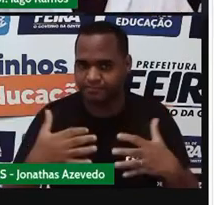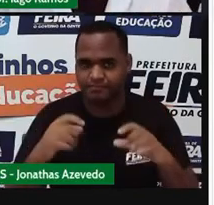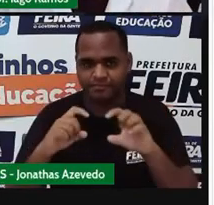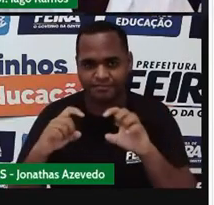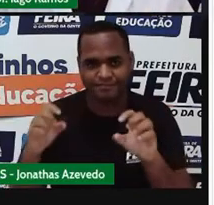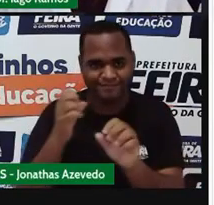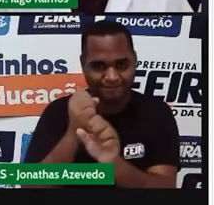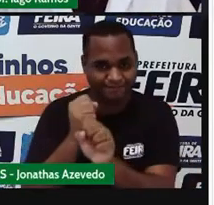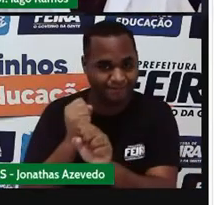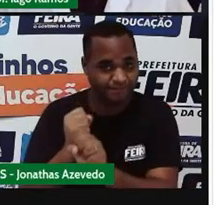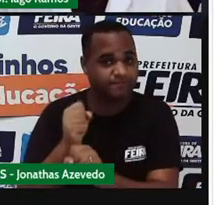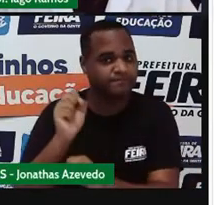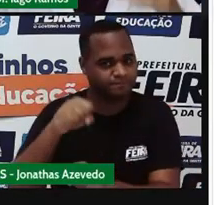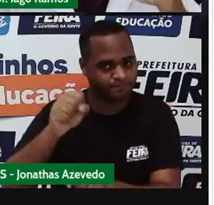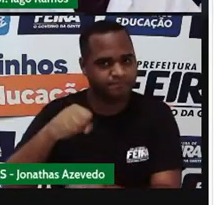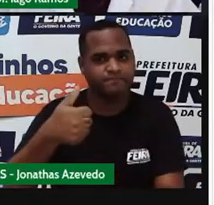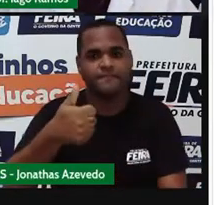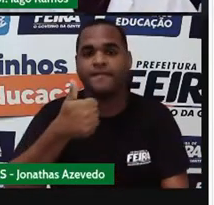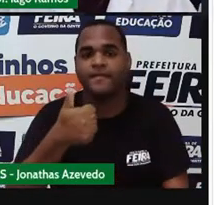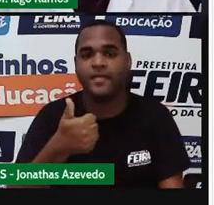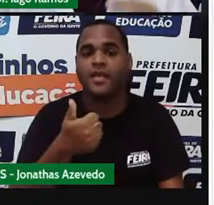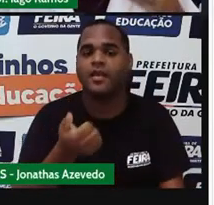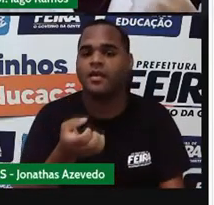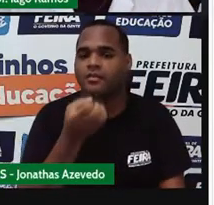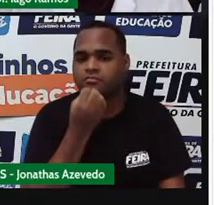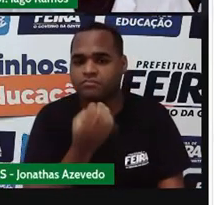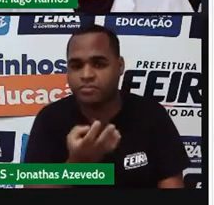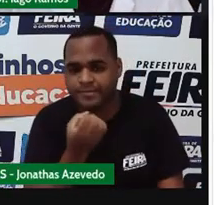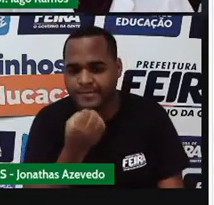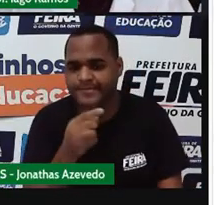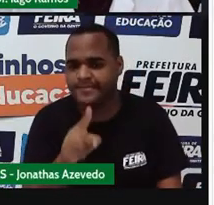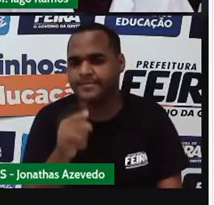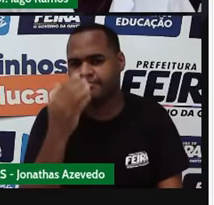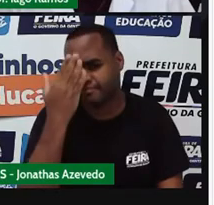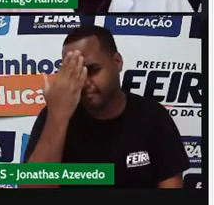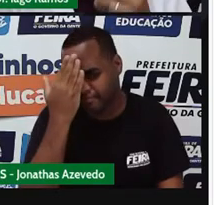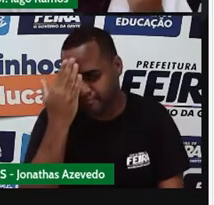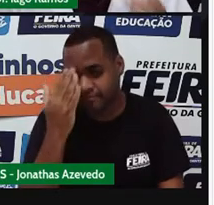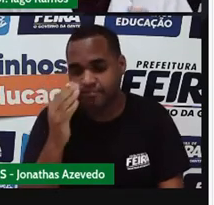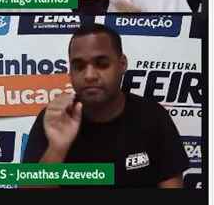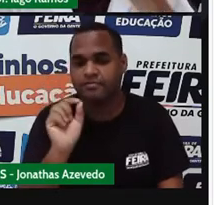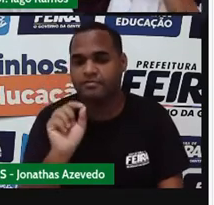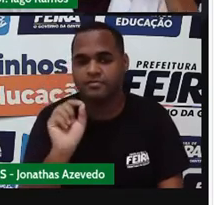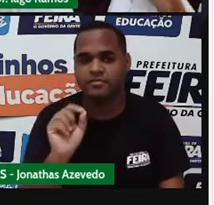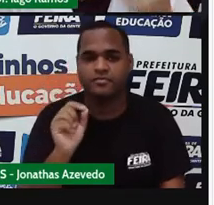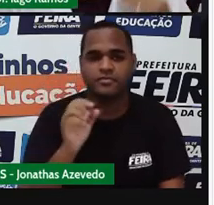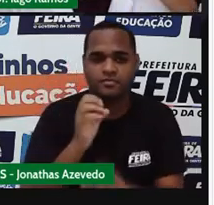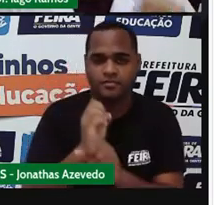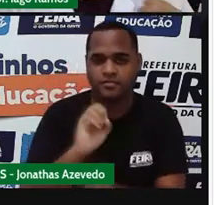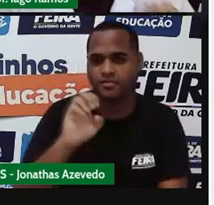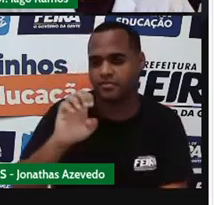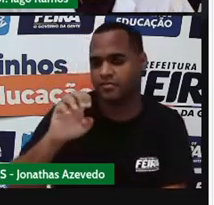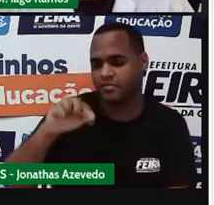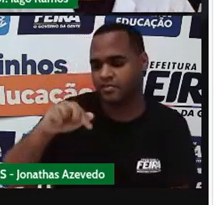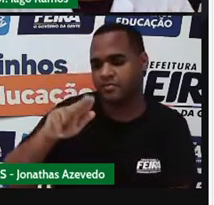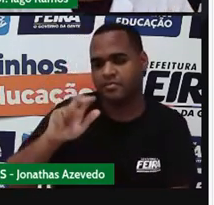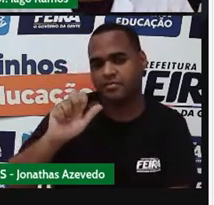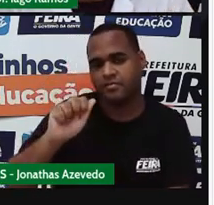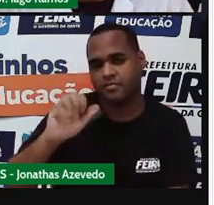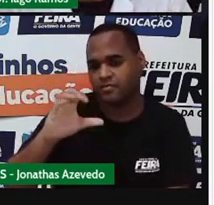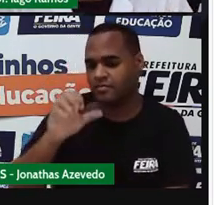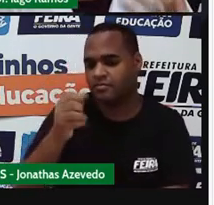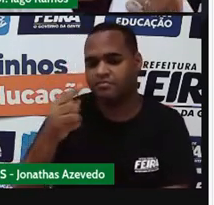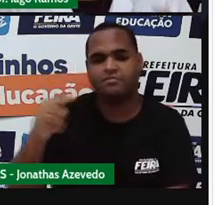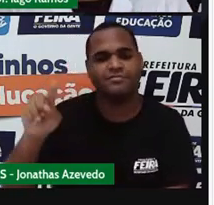e é isso mesmo, tá? Bom, você sabe o que é equação? Já ouviu essa palavrinha em algum lugar?